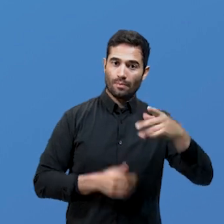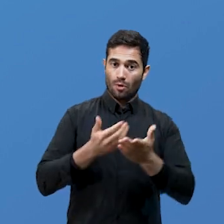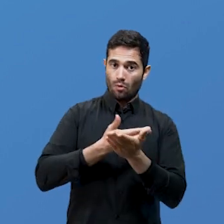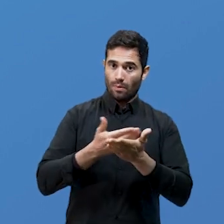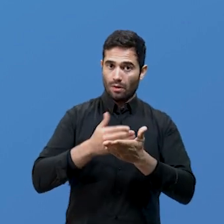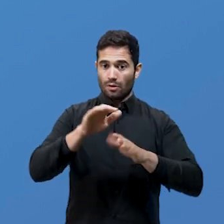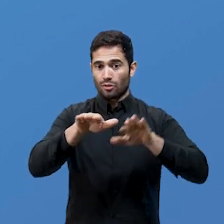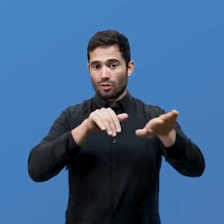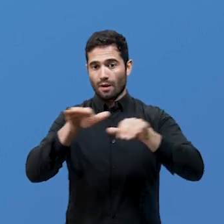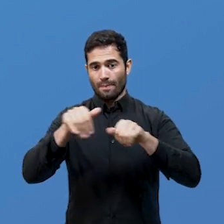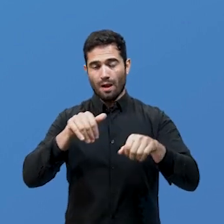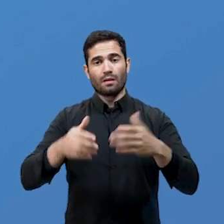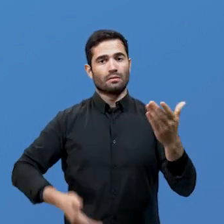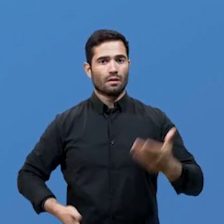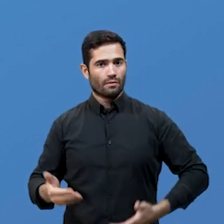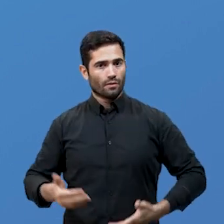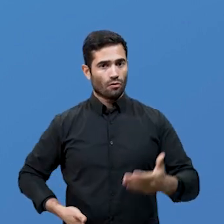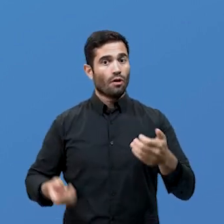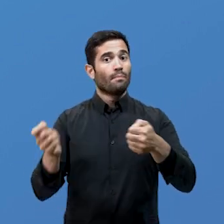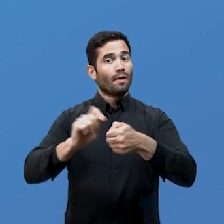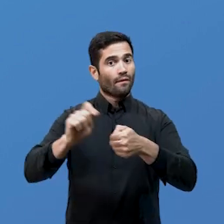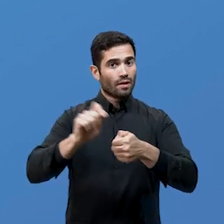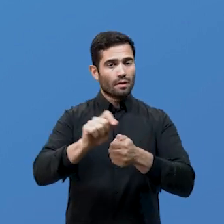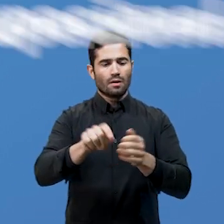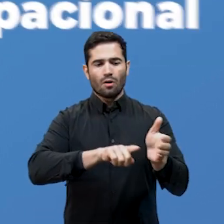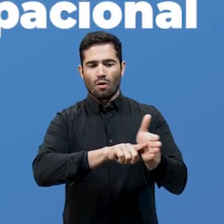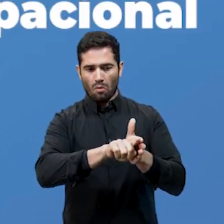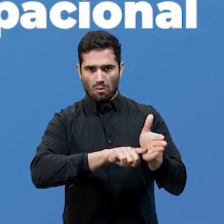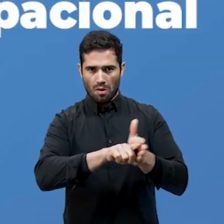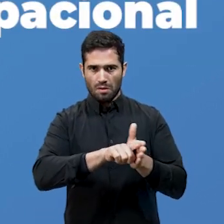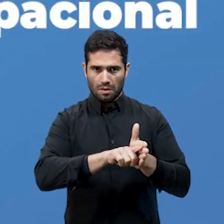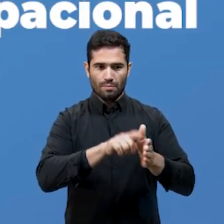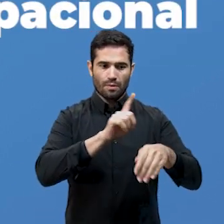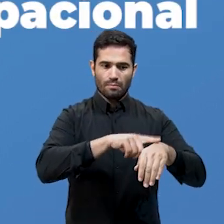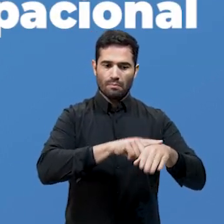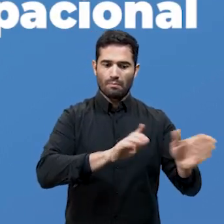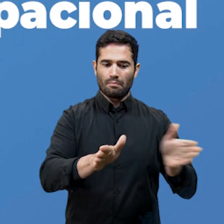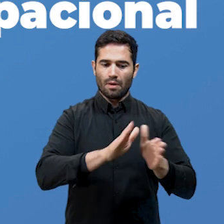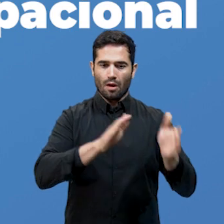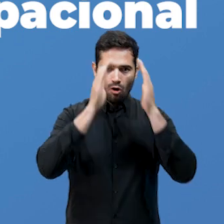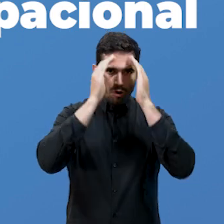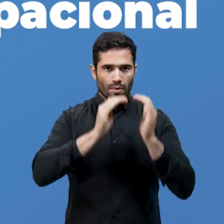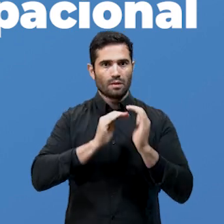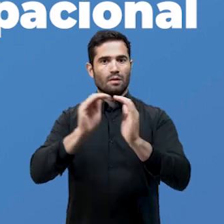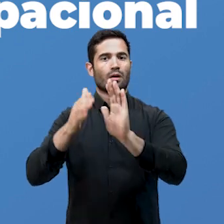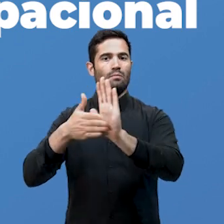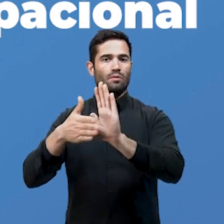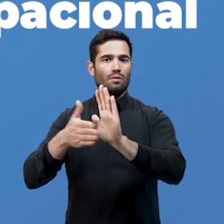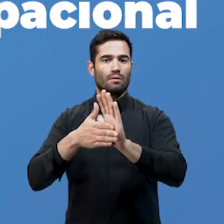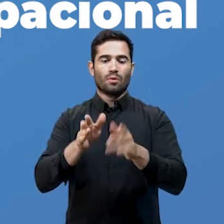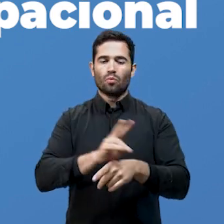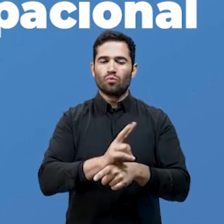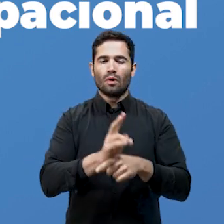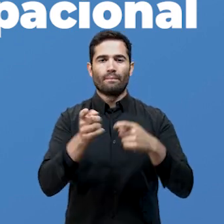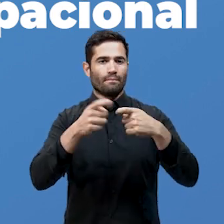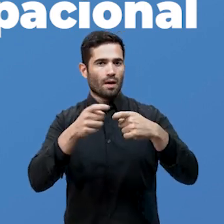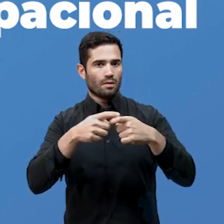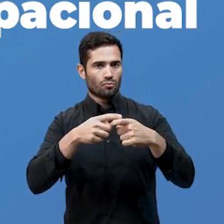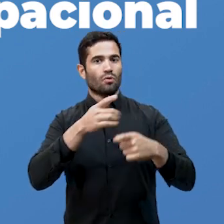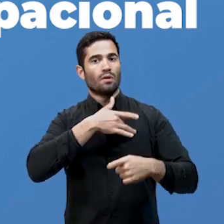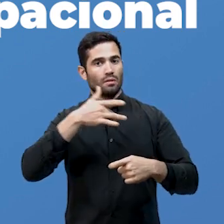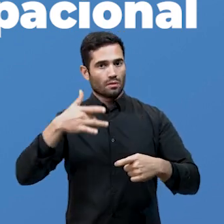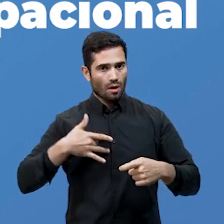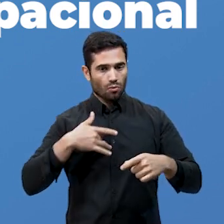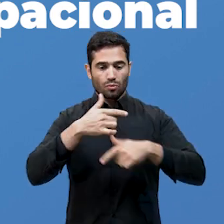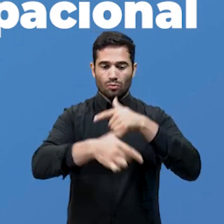convocações dos servidores para realizar o exame periódico em conformidade com o Programa de Controle Médico e Saúde Ocupacional da